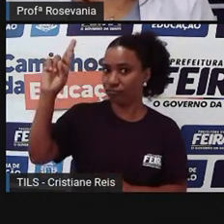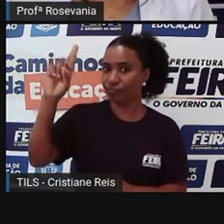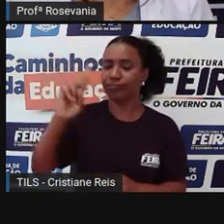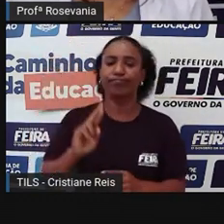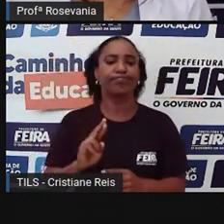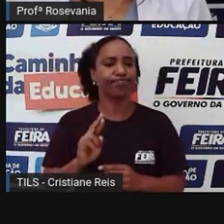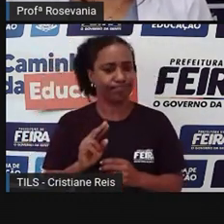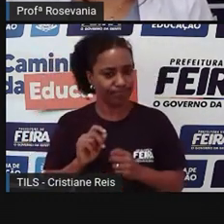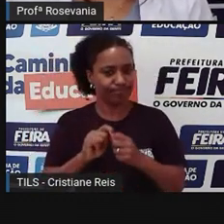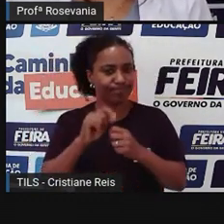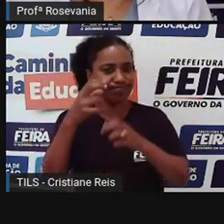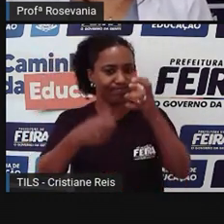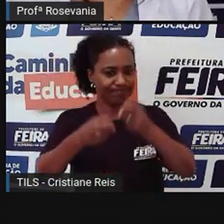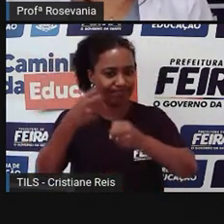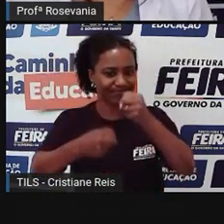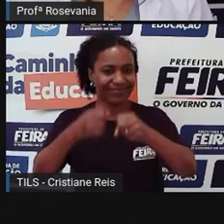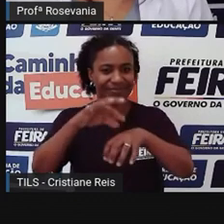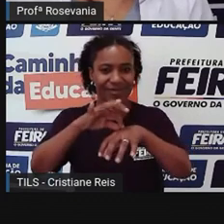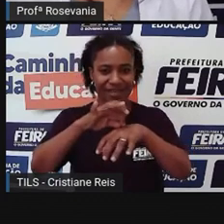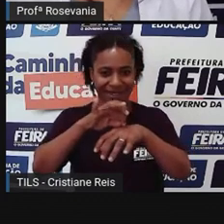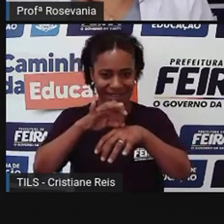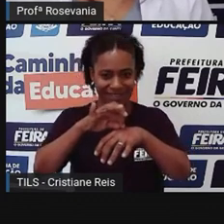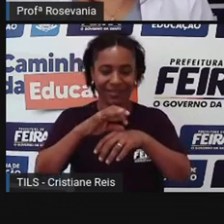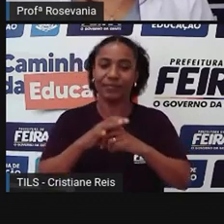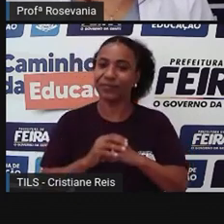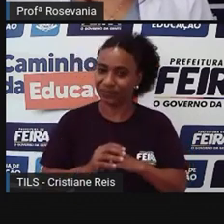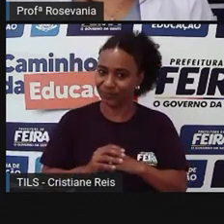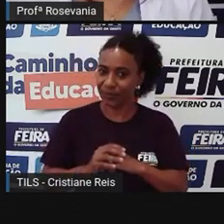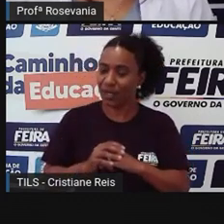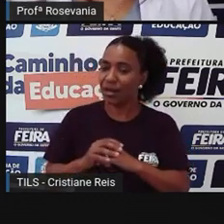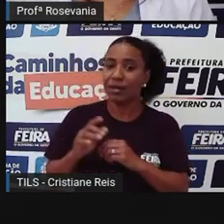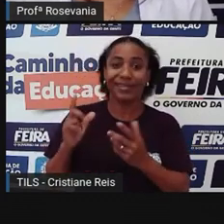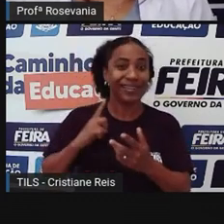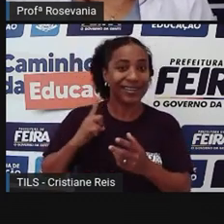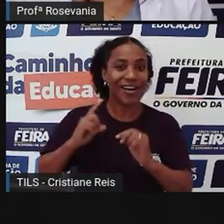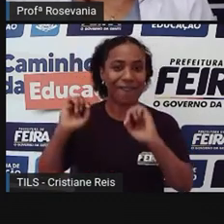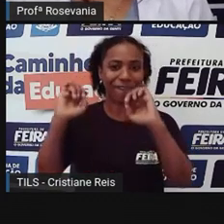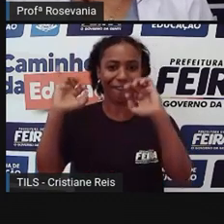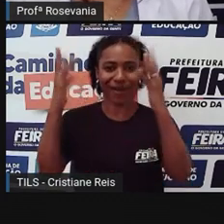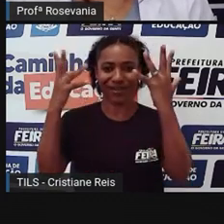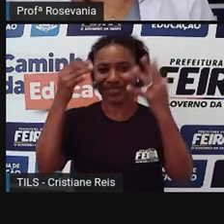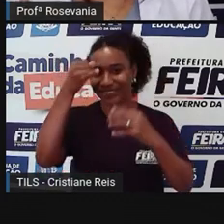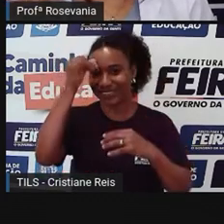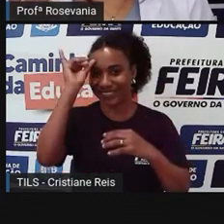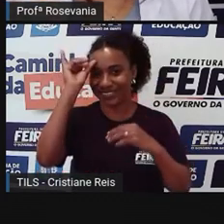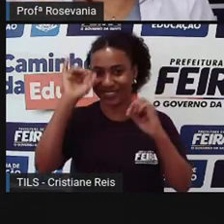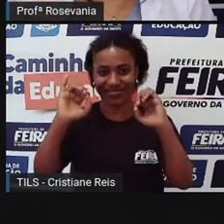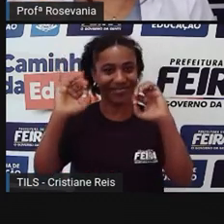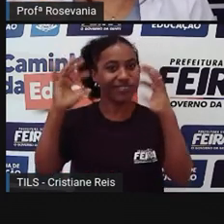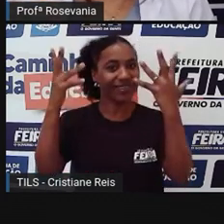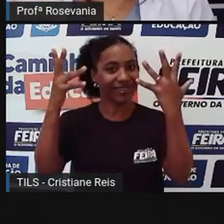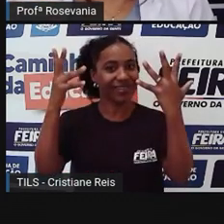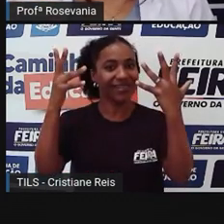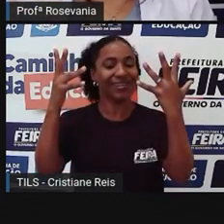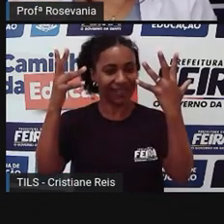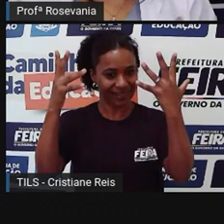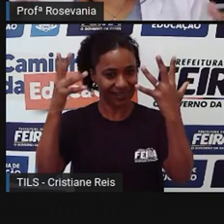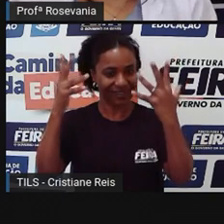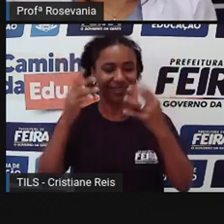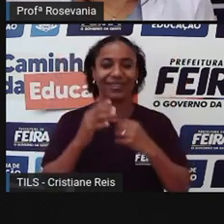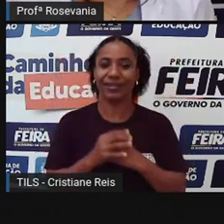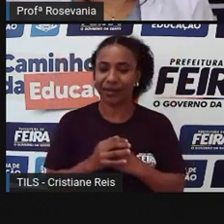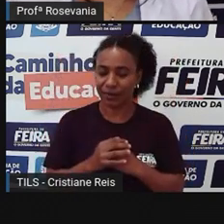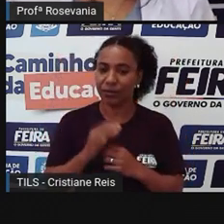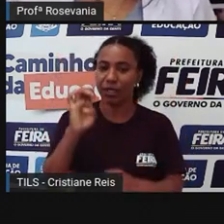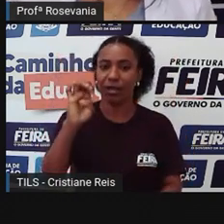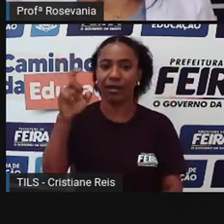um evento cultural, né, que é a Expofeira, que também utiliza esse espaço para mostrar as raças que a